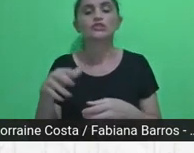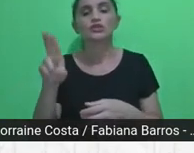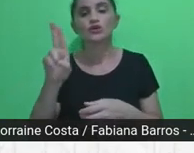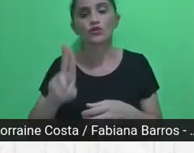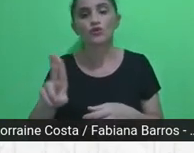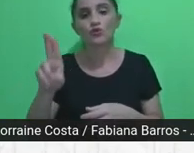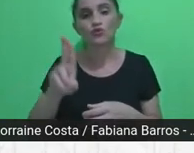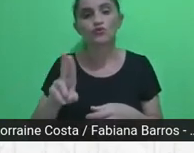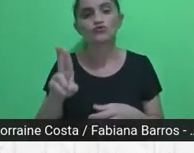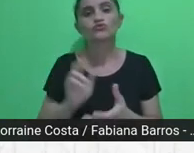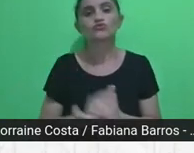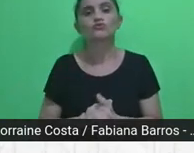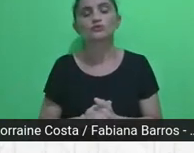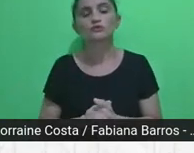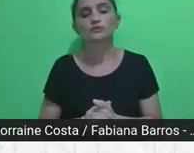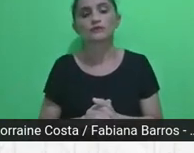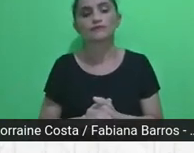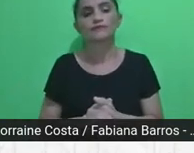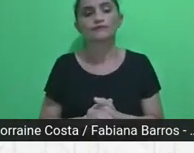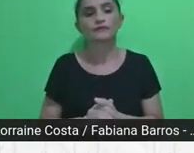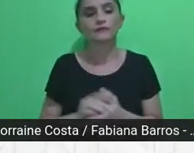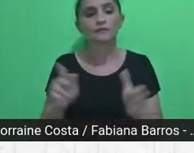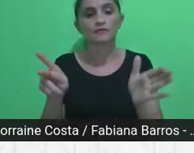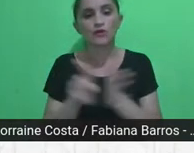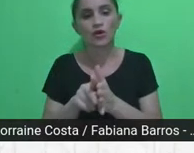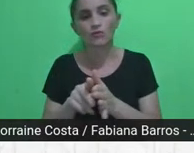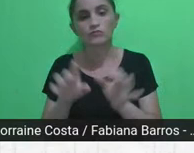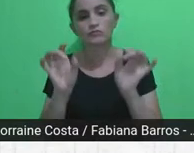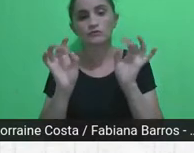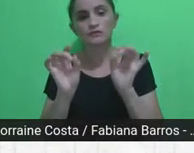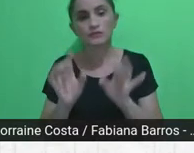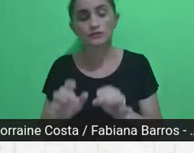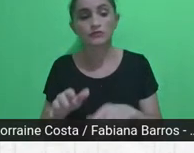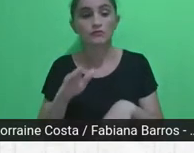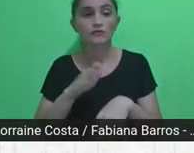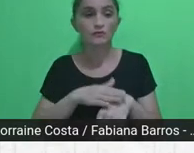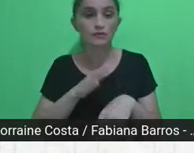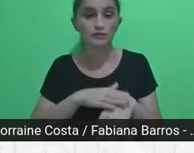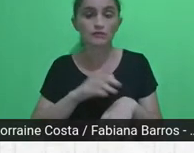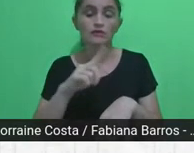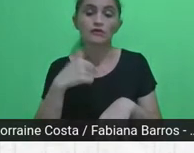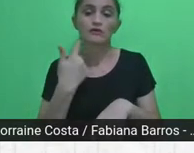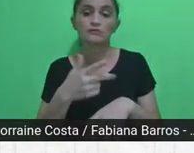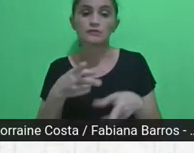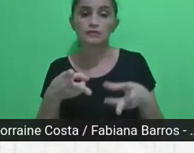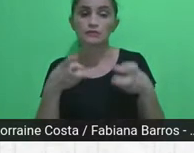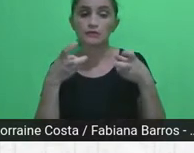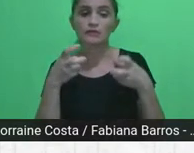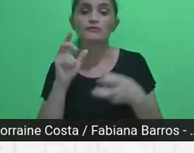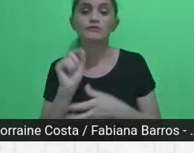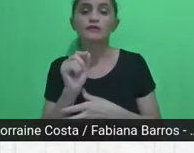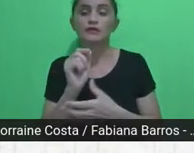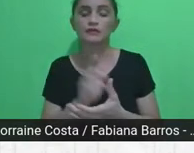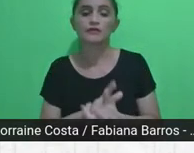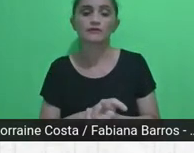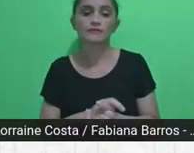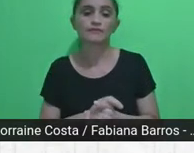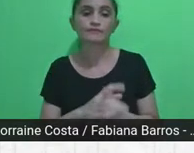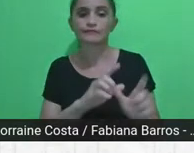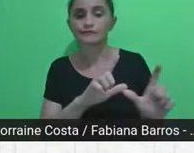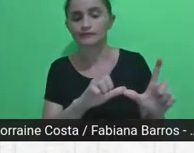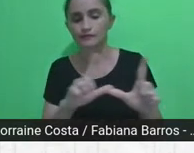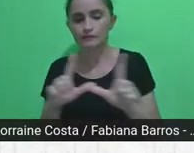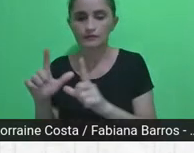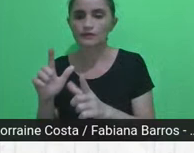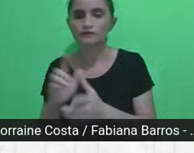da especialização. Nesse momento, nós percebemos que... Pode passar, pode passar,